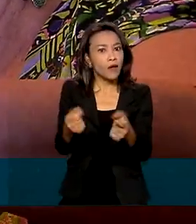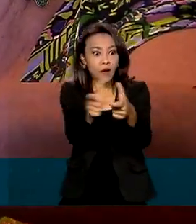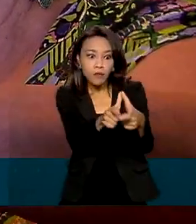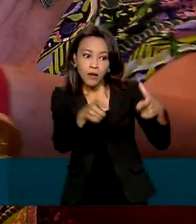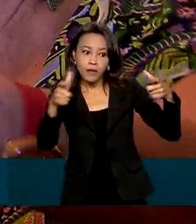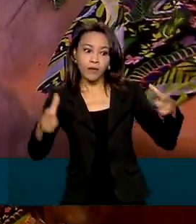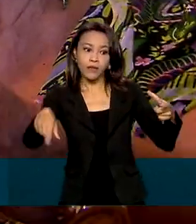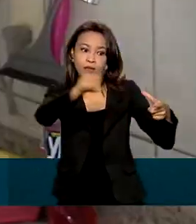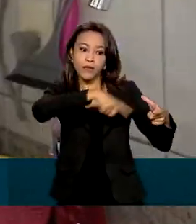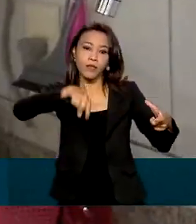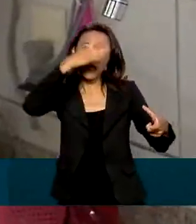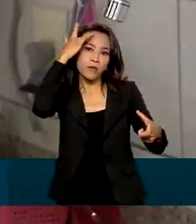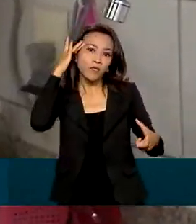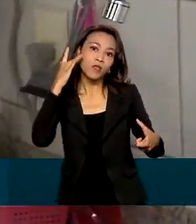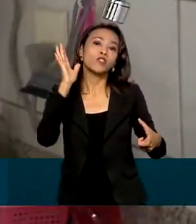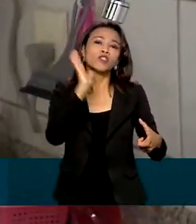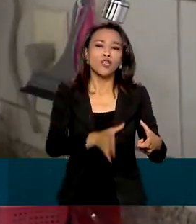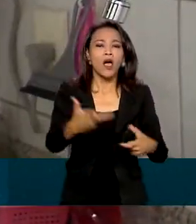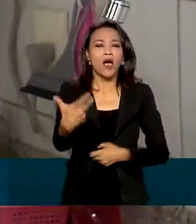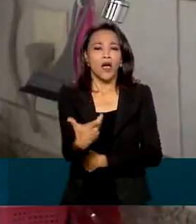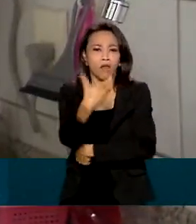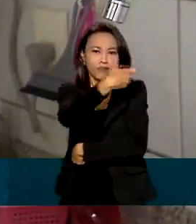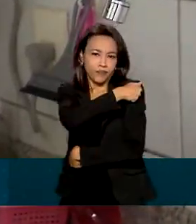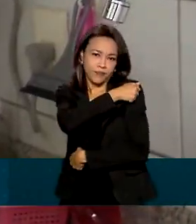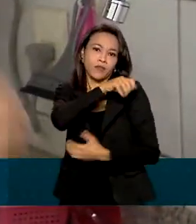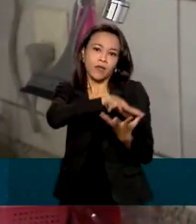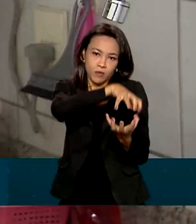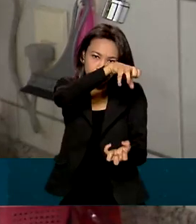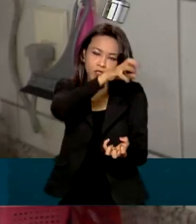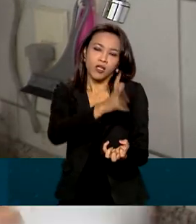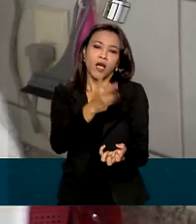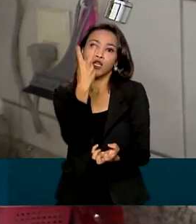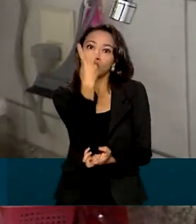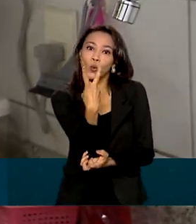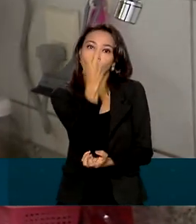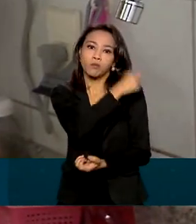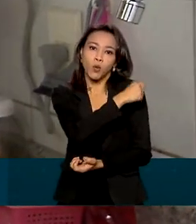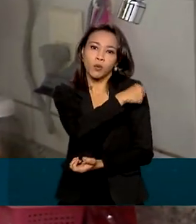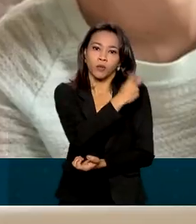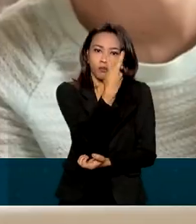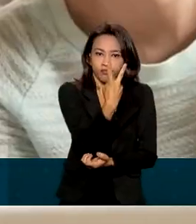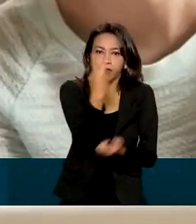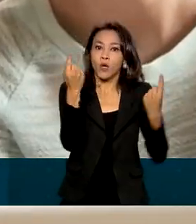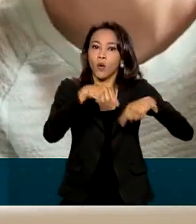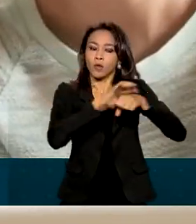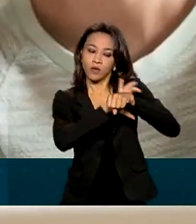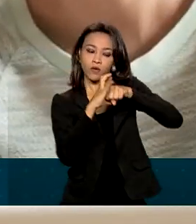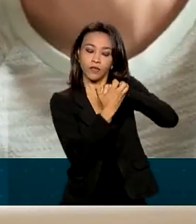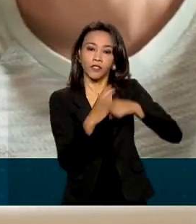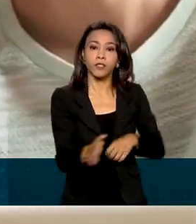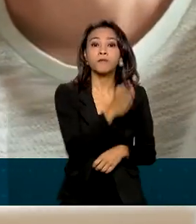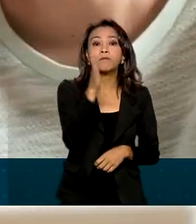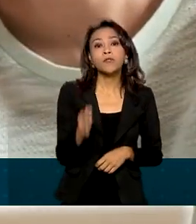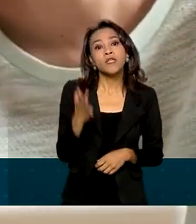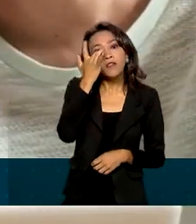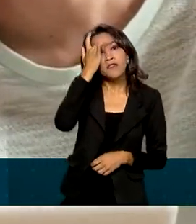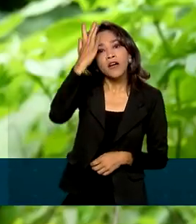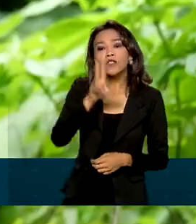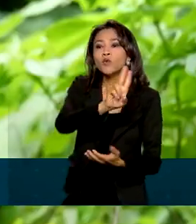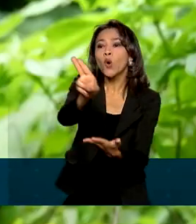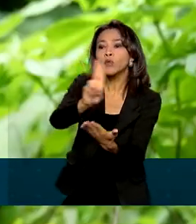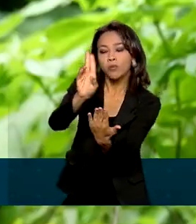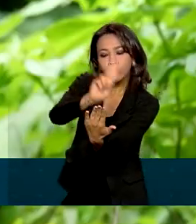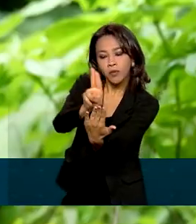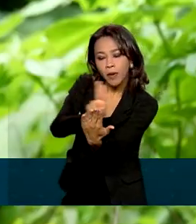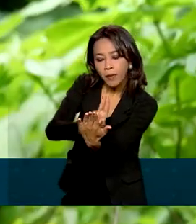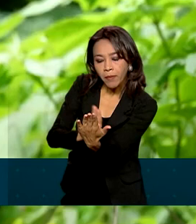da população de risco já recebeu as duas doses da vacina contra a Covid-19. E para facilitar o recadastramento,